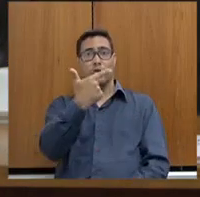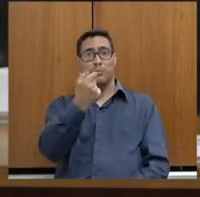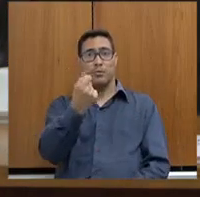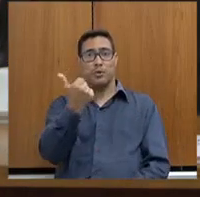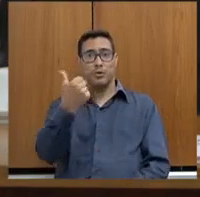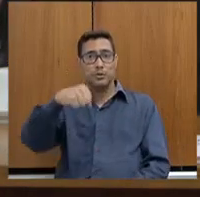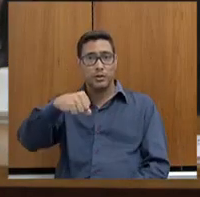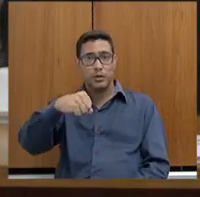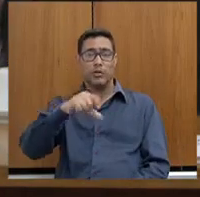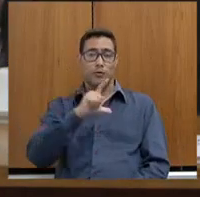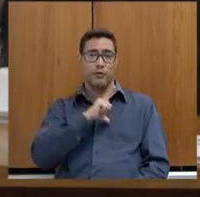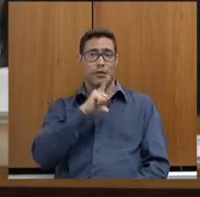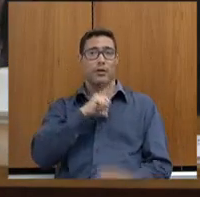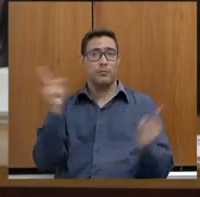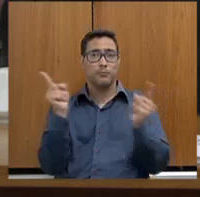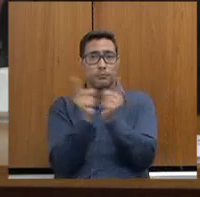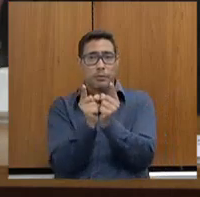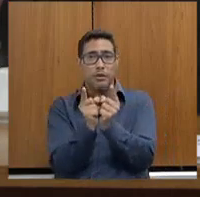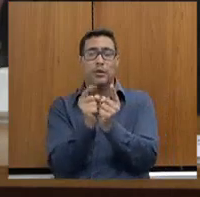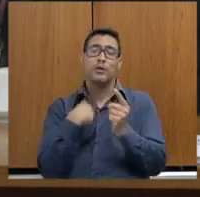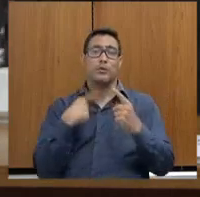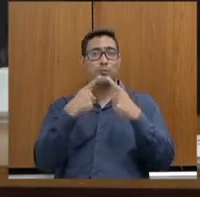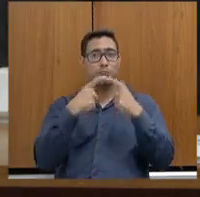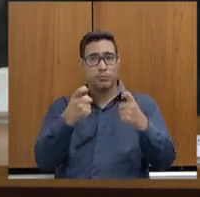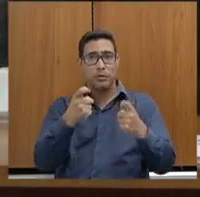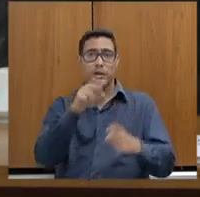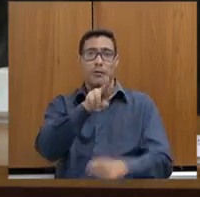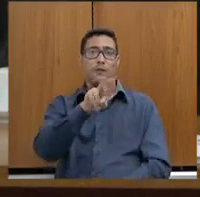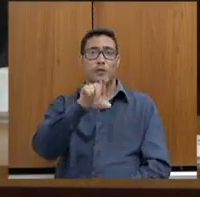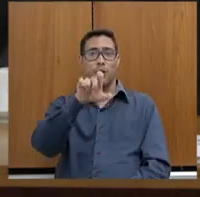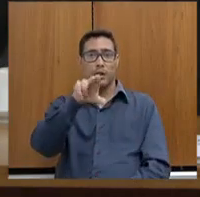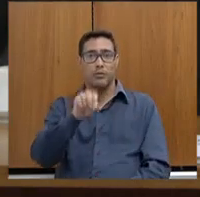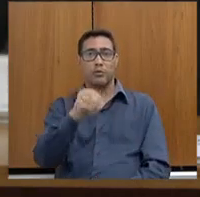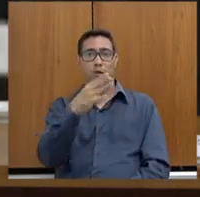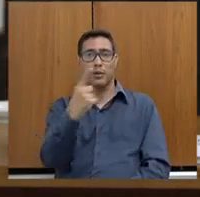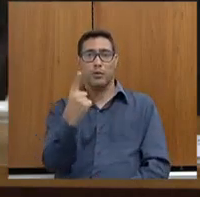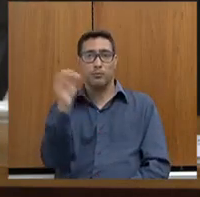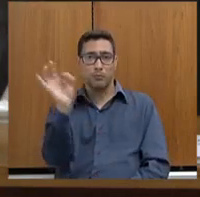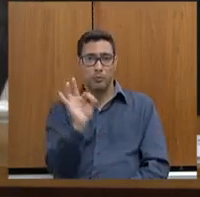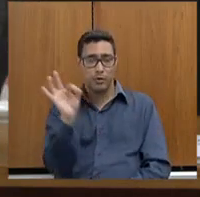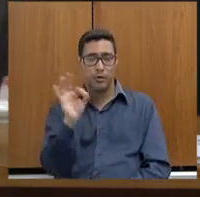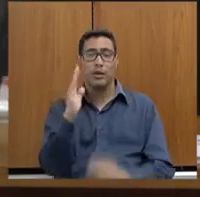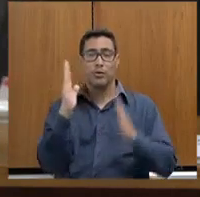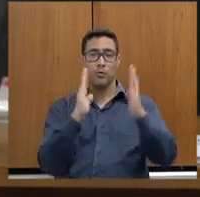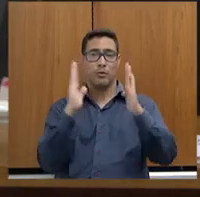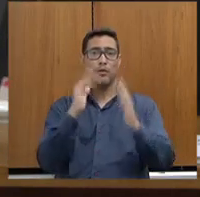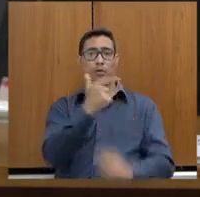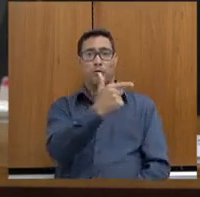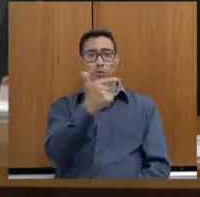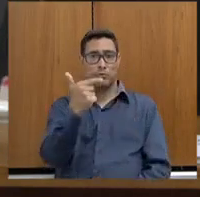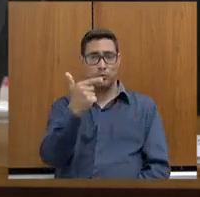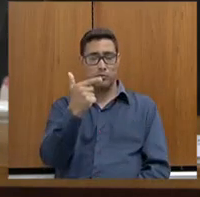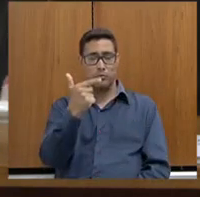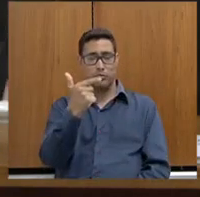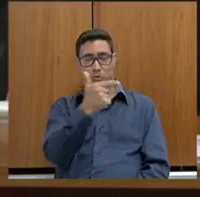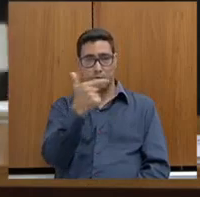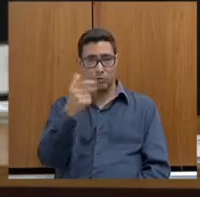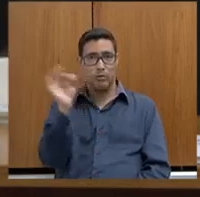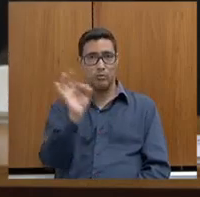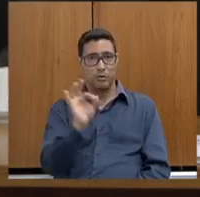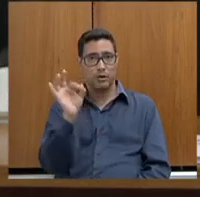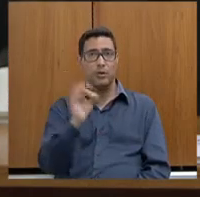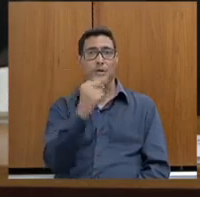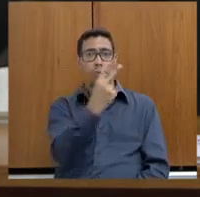uma queda na redução de crimes violentos de 48%, em comparativo de 2020, 22% a 21,2